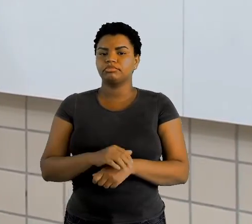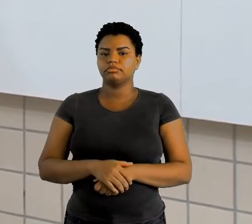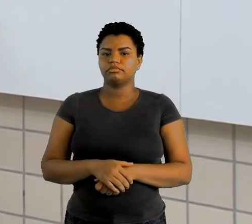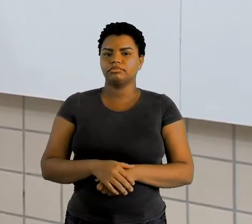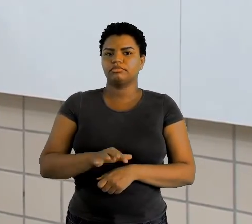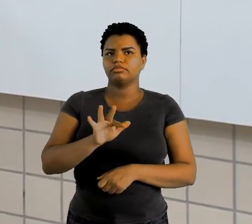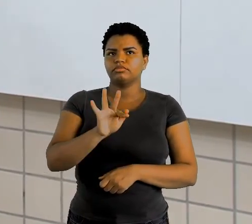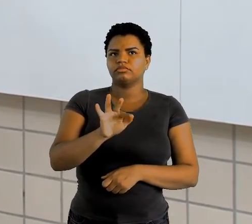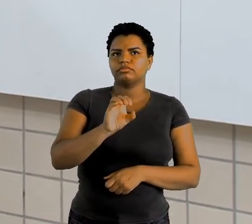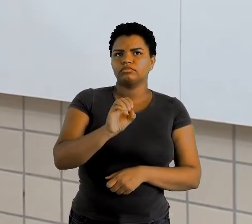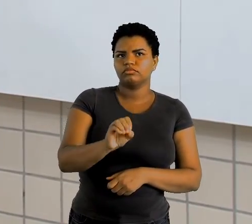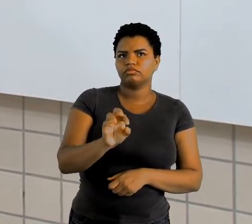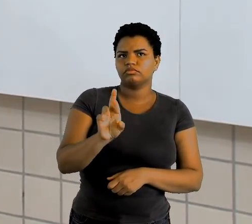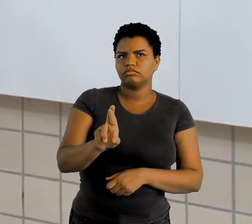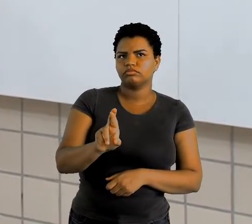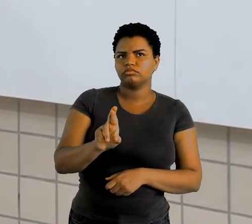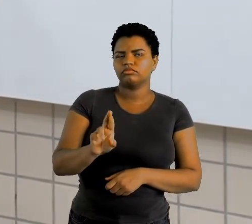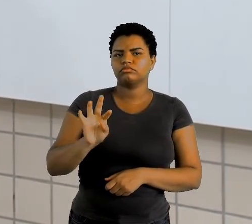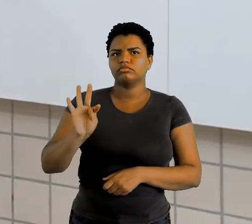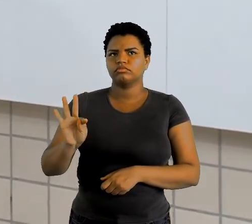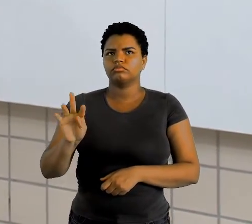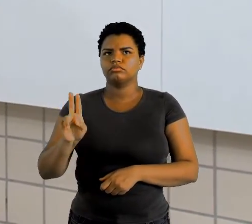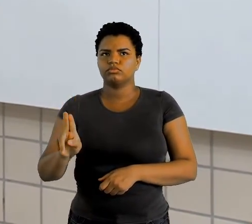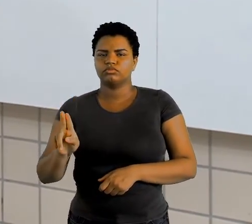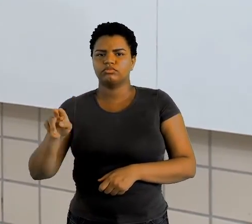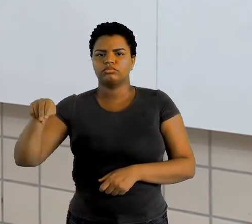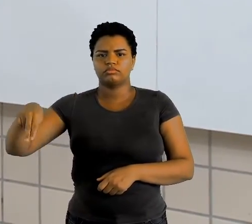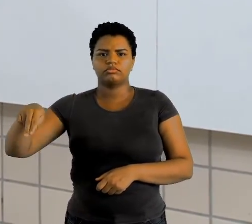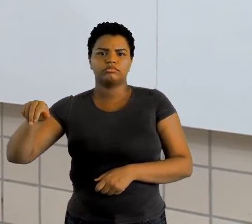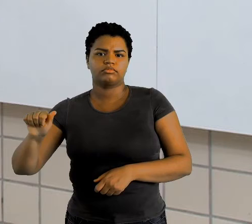fortuna três sílabas